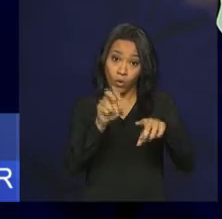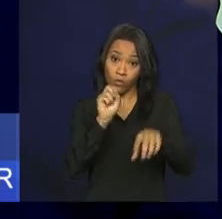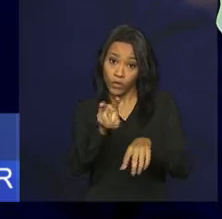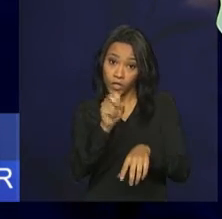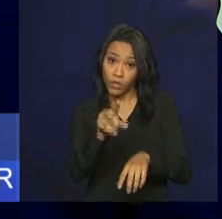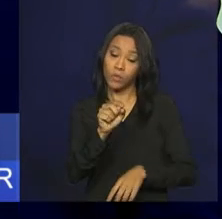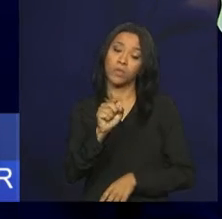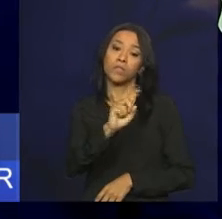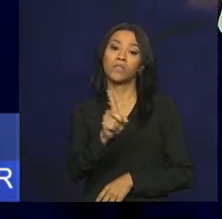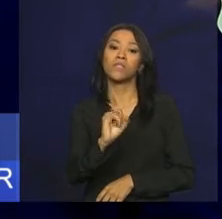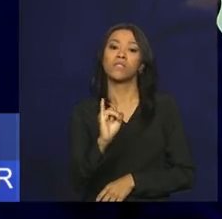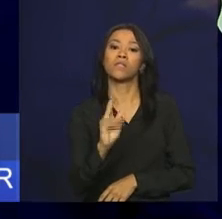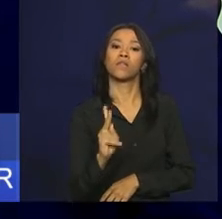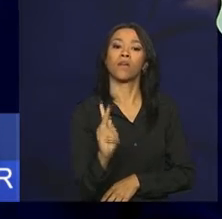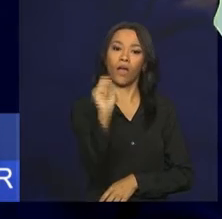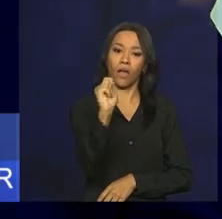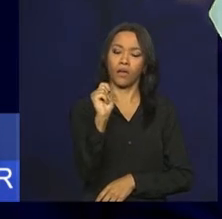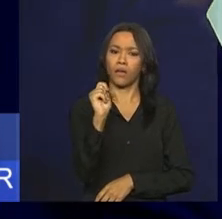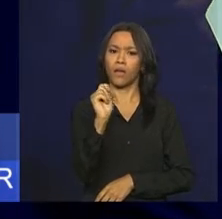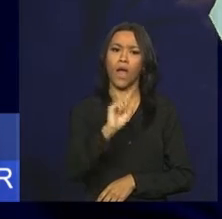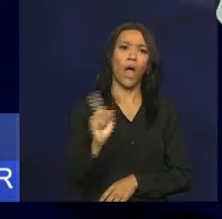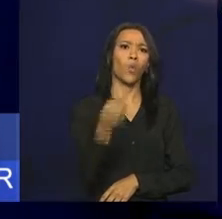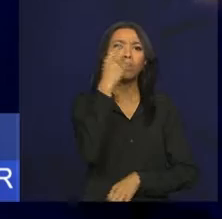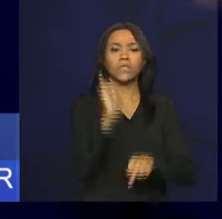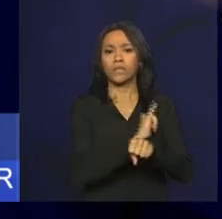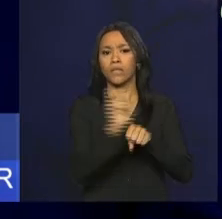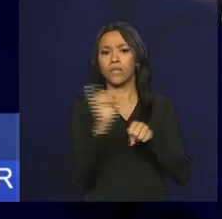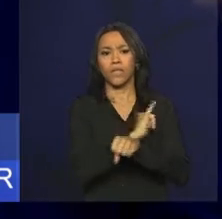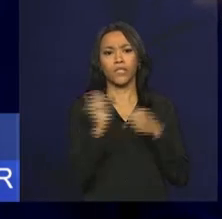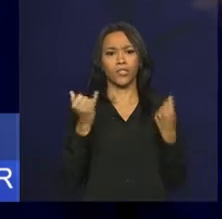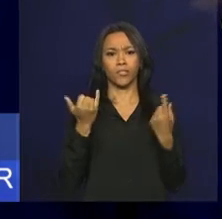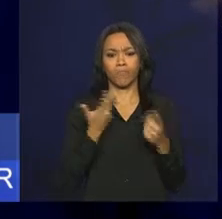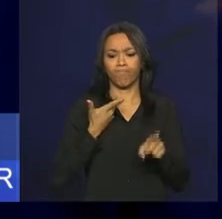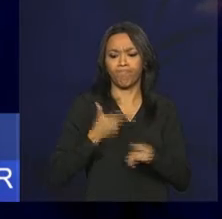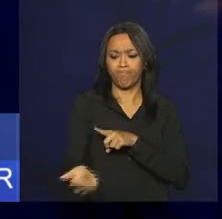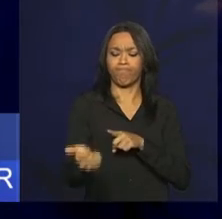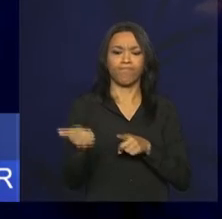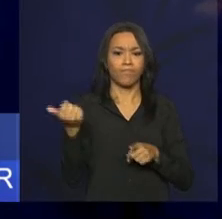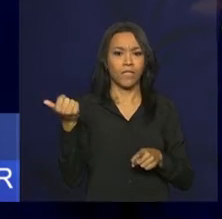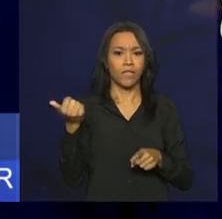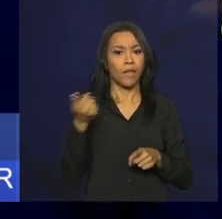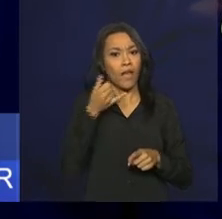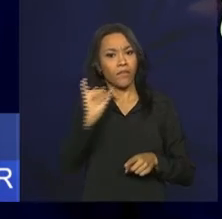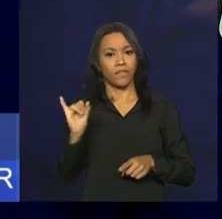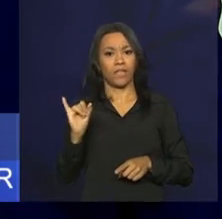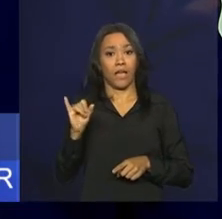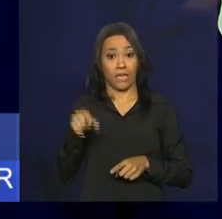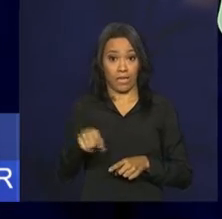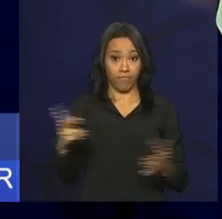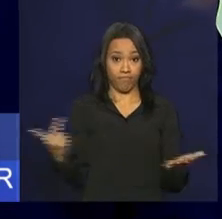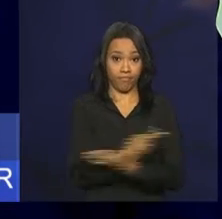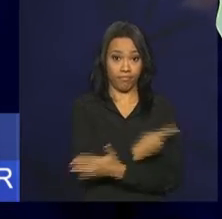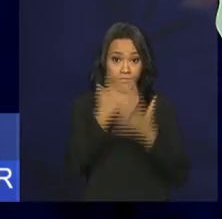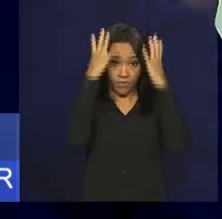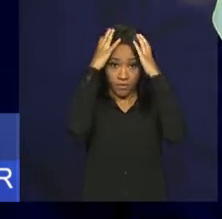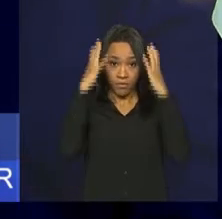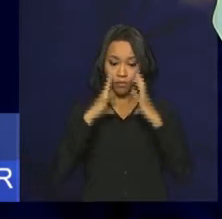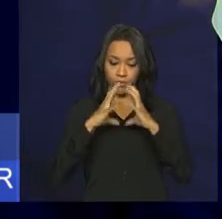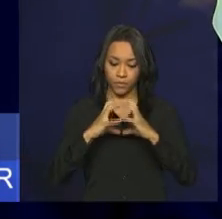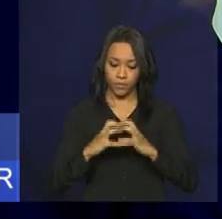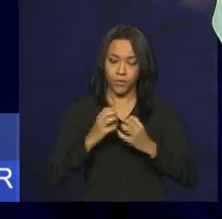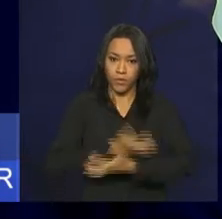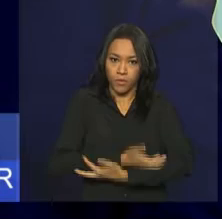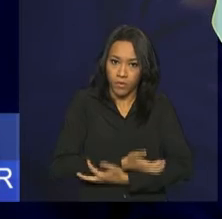forma de você combater o vírus e, consequentemente, impedir que as crianças tenham microcefalia, é você